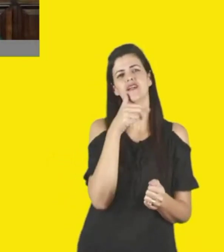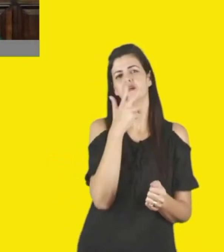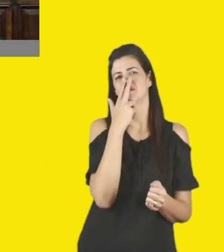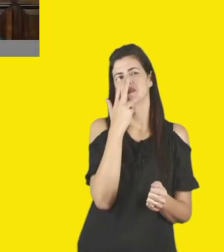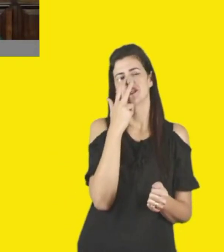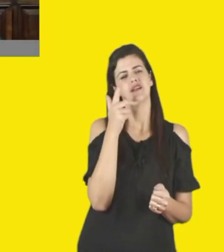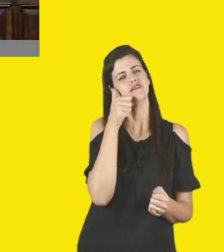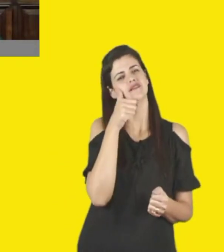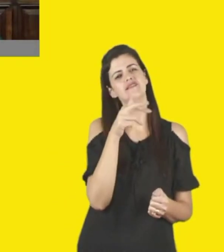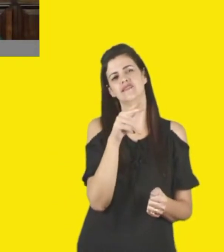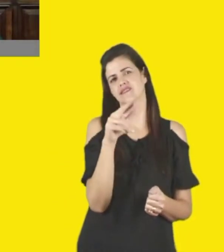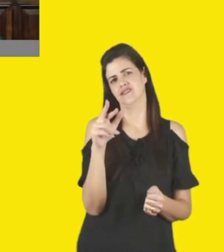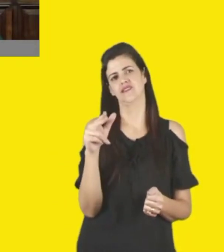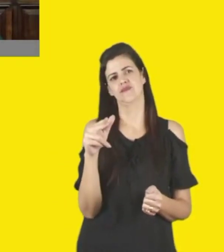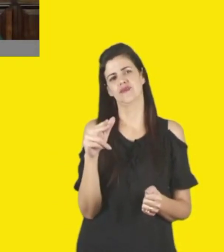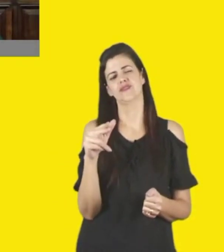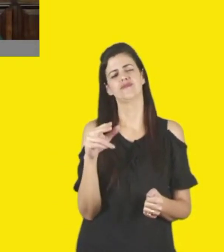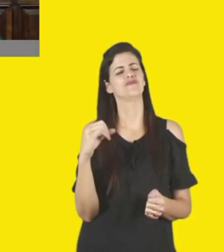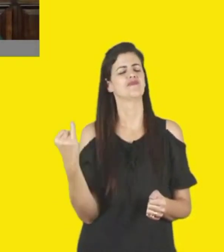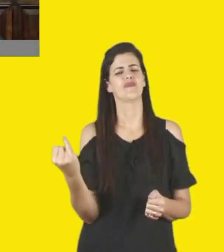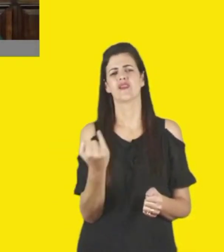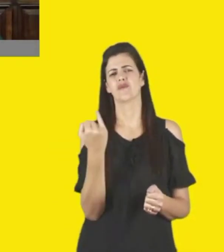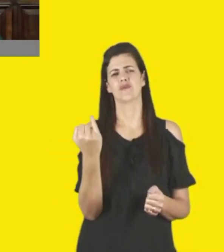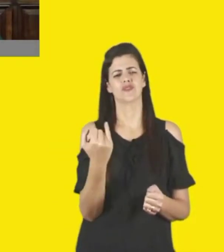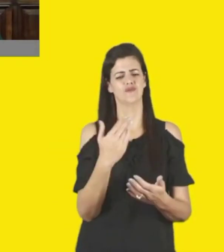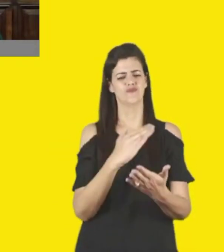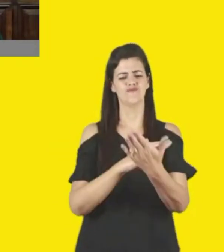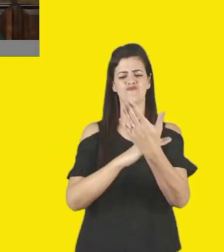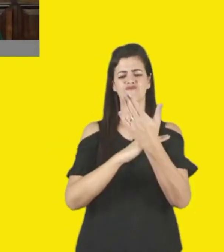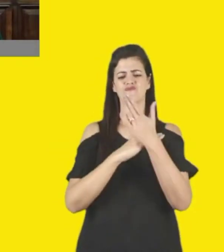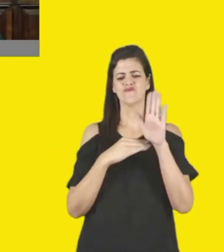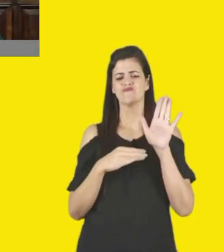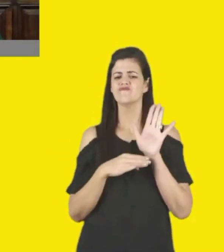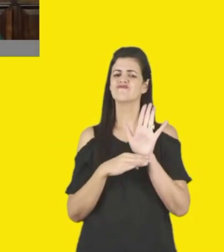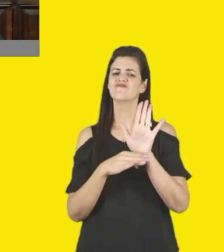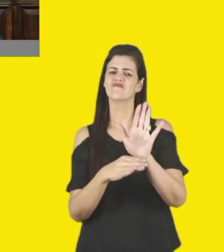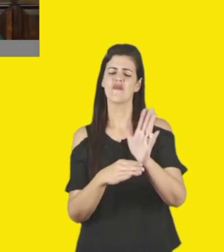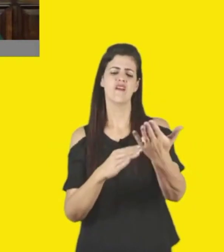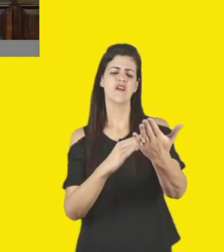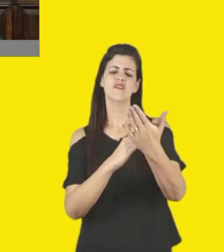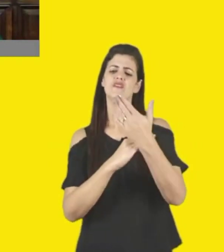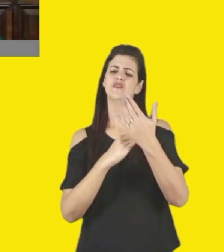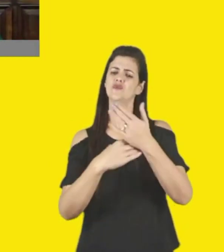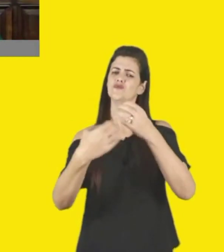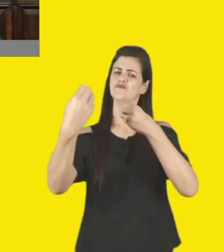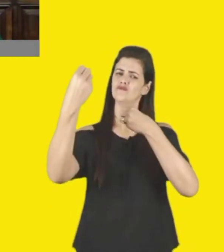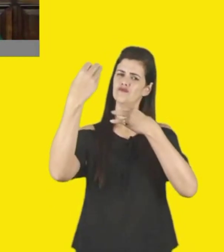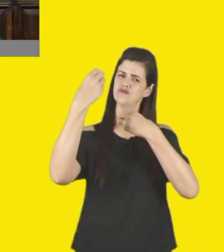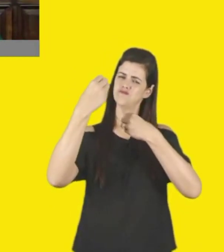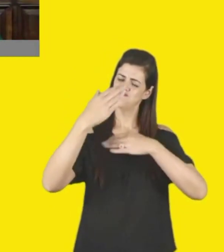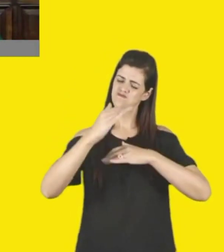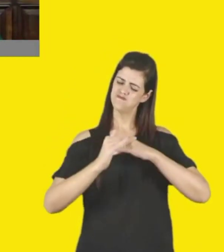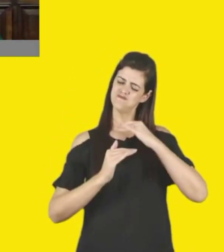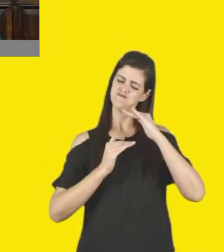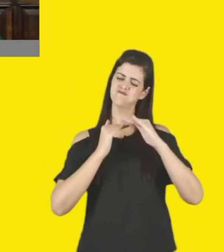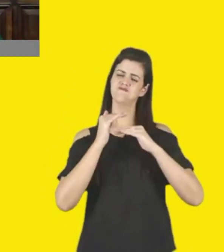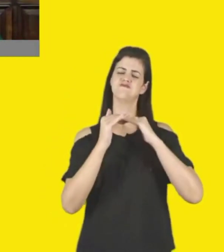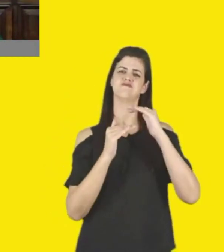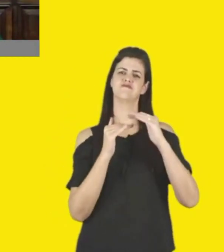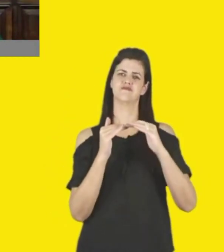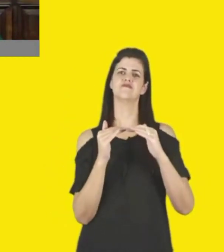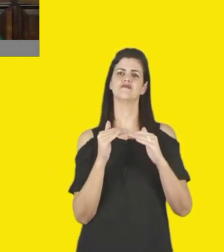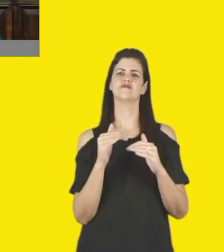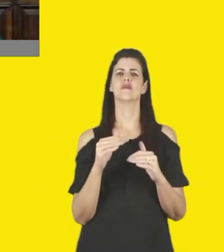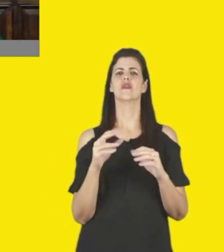parceiro importante como o SESC, que nos ajuda, nos orienta e nos forma, né, gente, acho que, é por isso que eu acho que eu aqui tenho uma